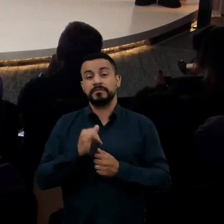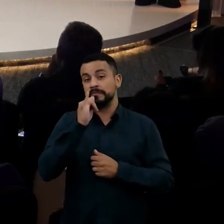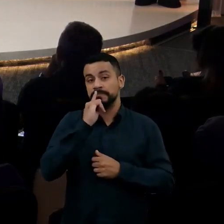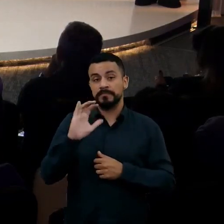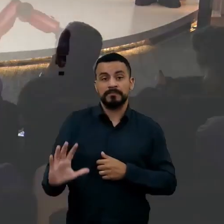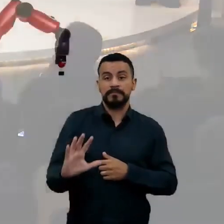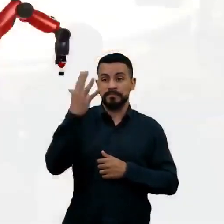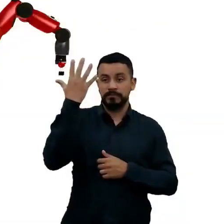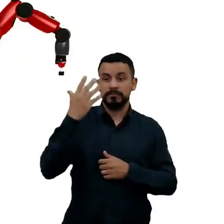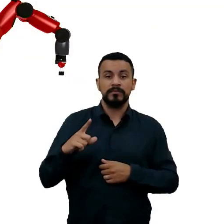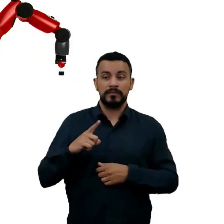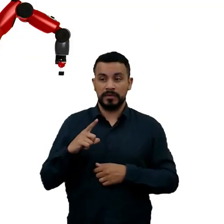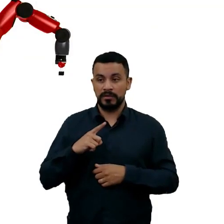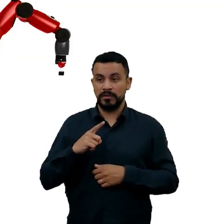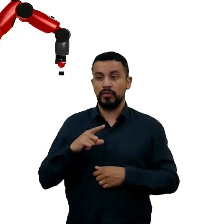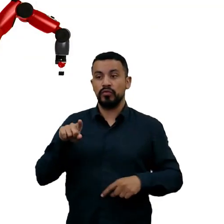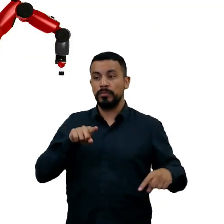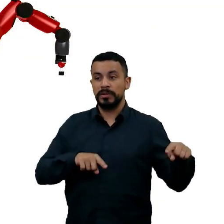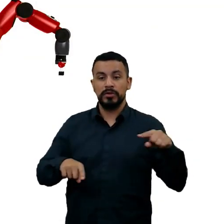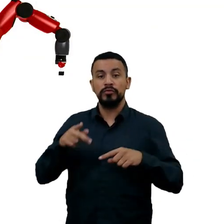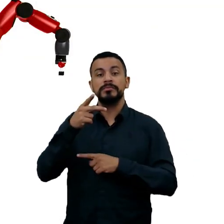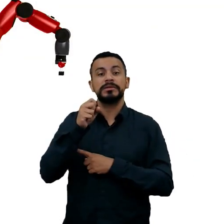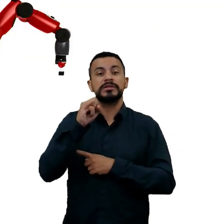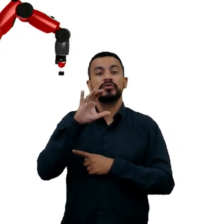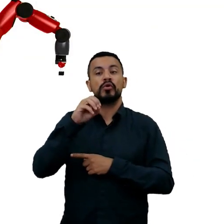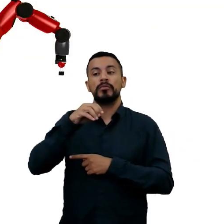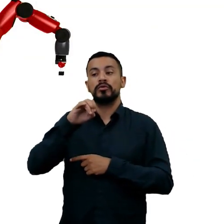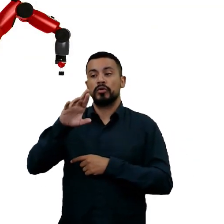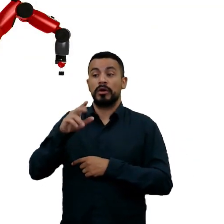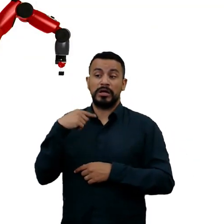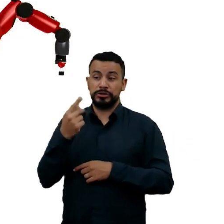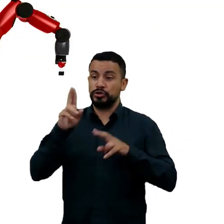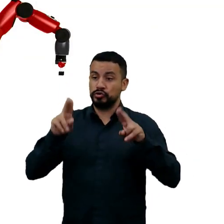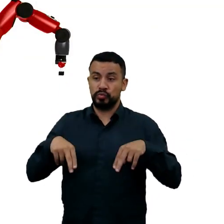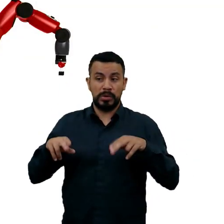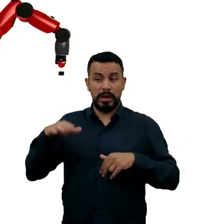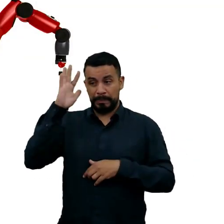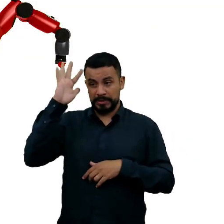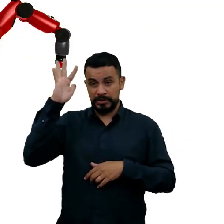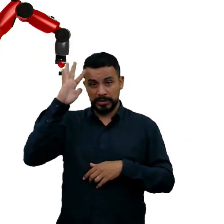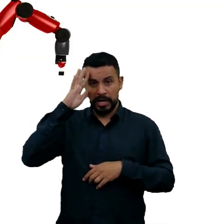domínio psicomotor. Não pensávamos, por exemplo, nos escavadores.